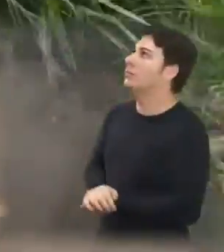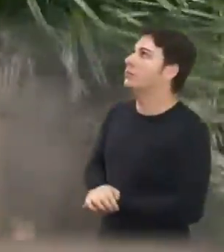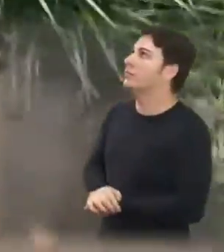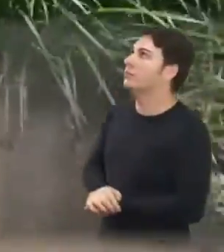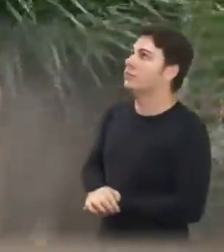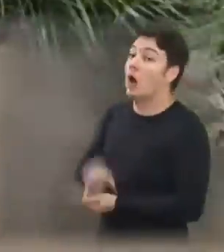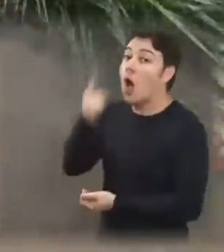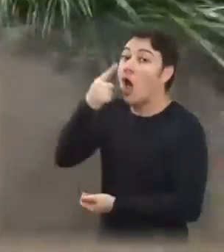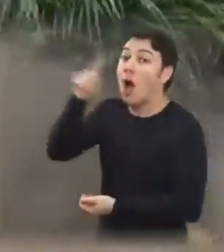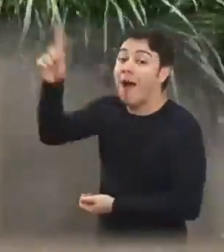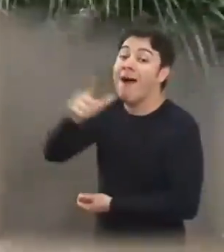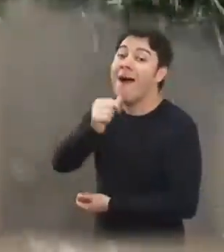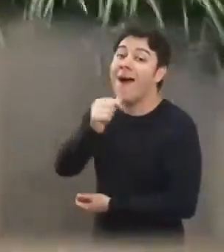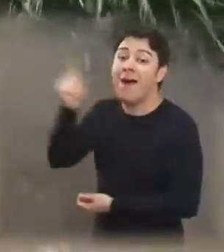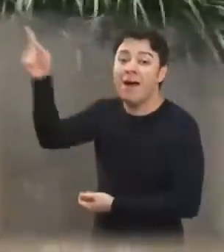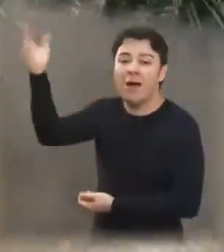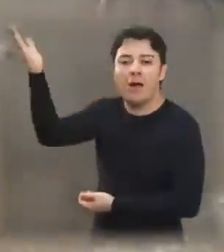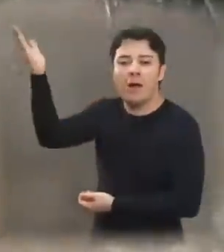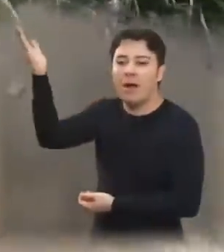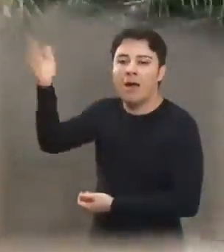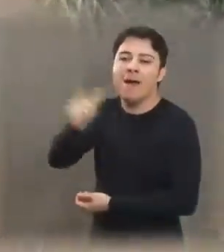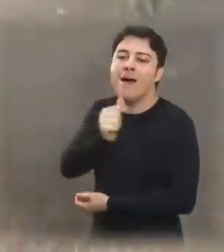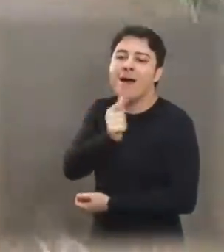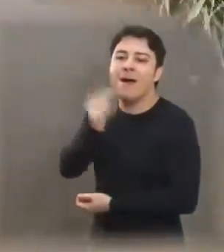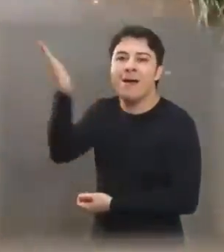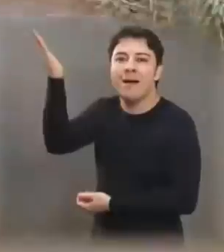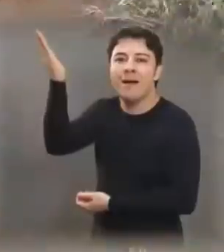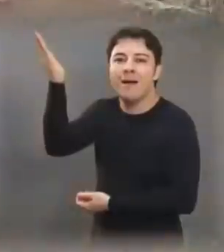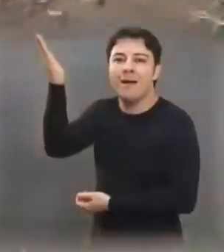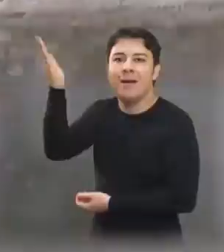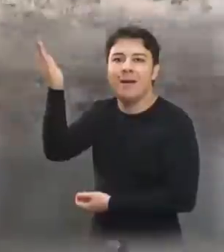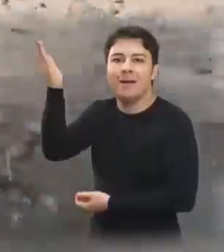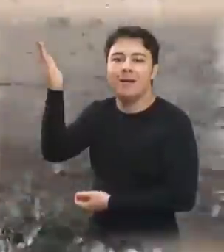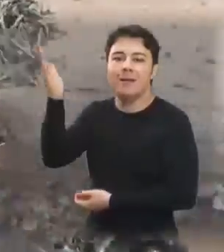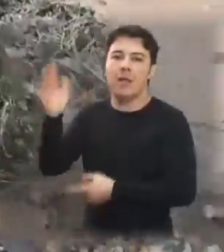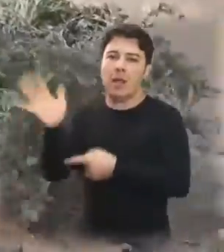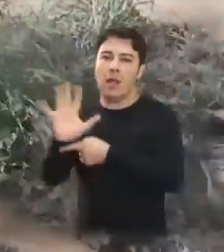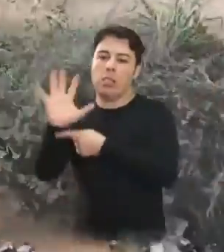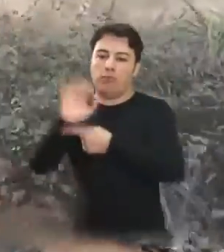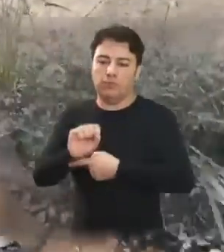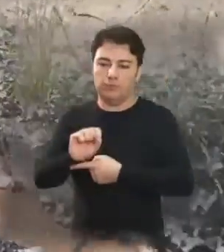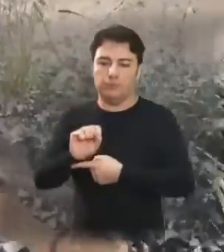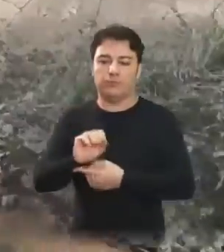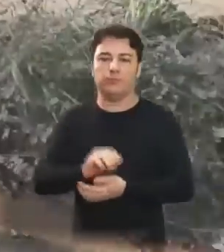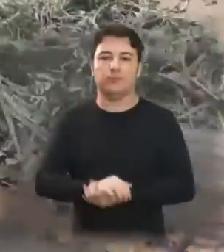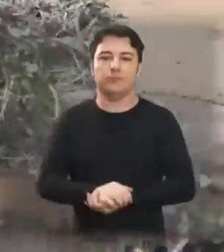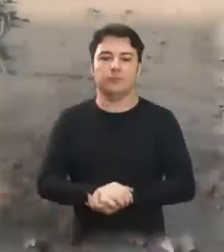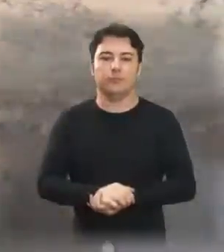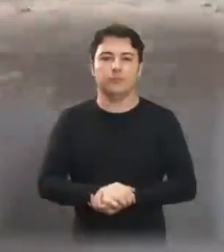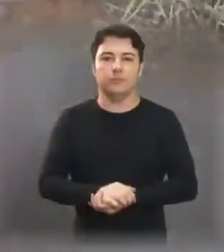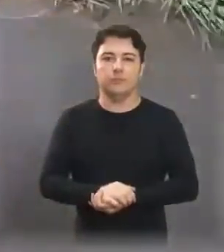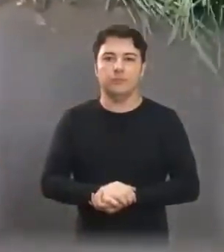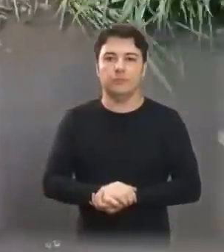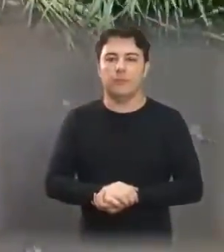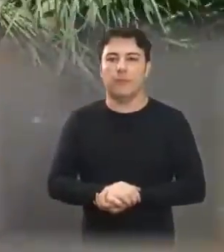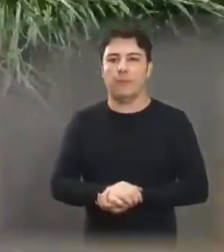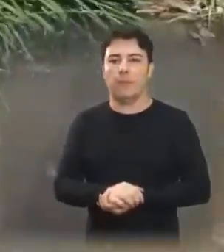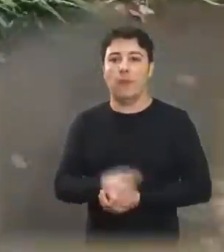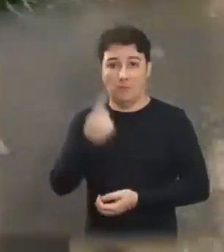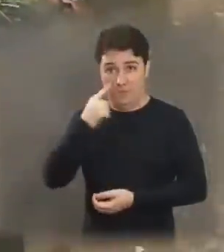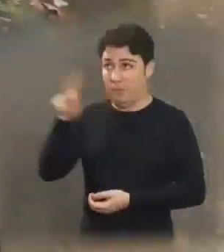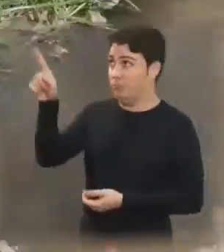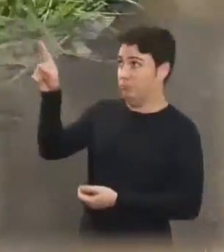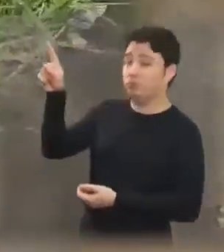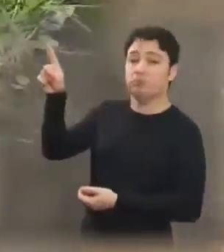Olha a água parada aqui. Acho que aí está bom também. Vou cortar, porque está cumprido o vídeo. Então, olha a